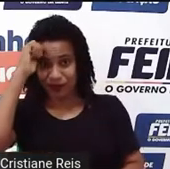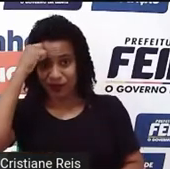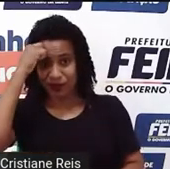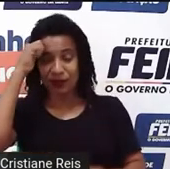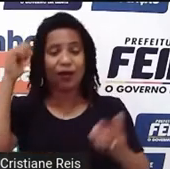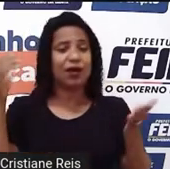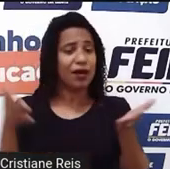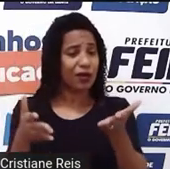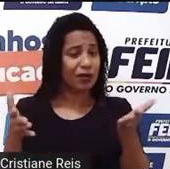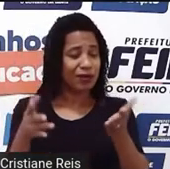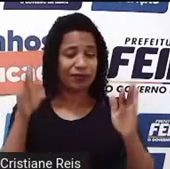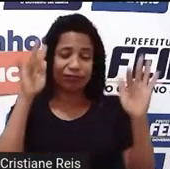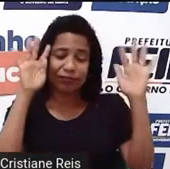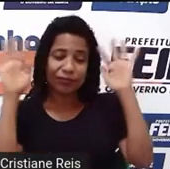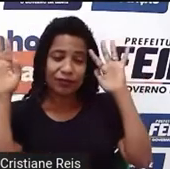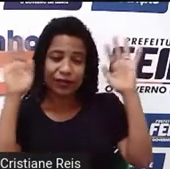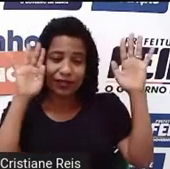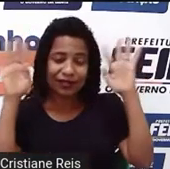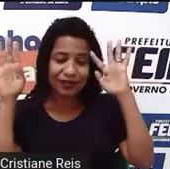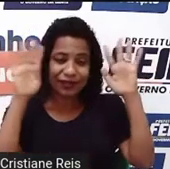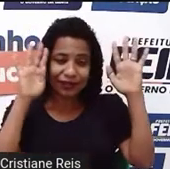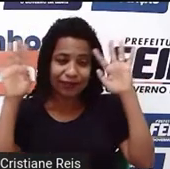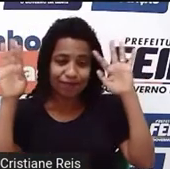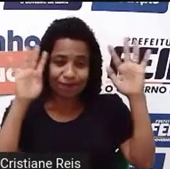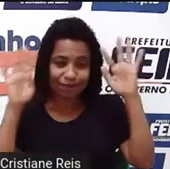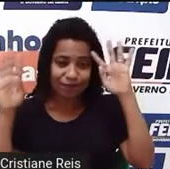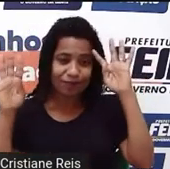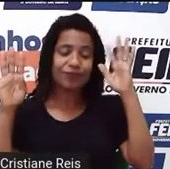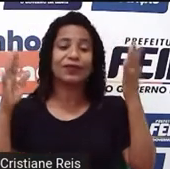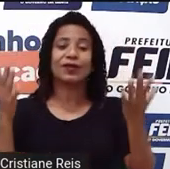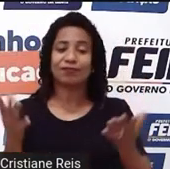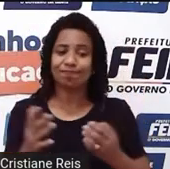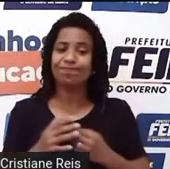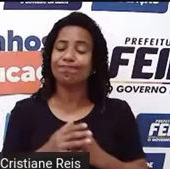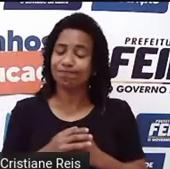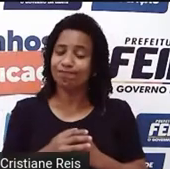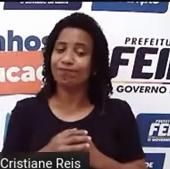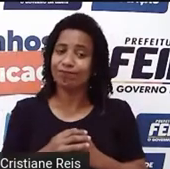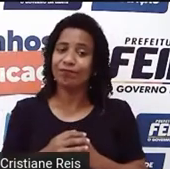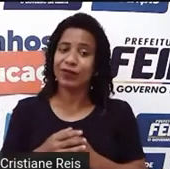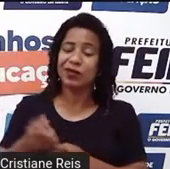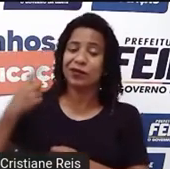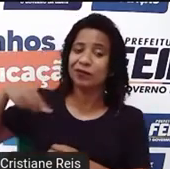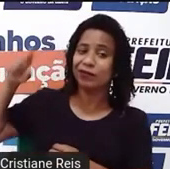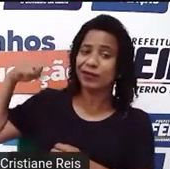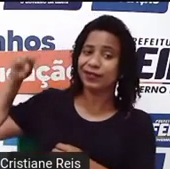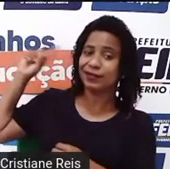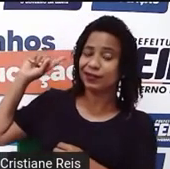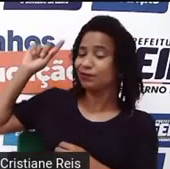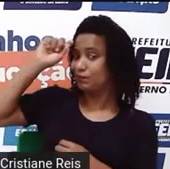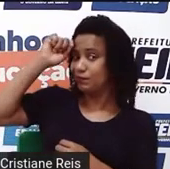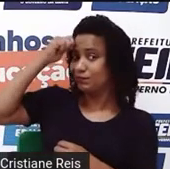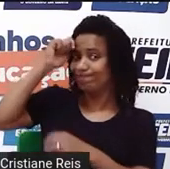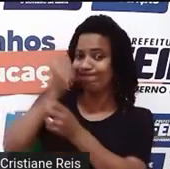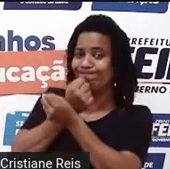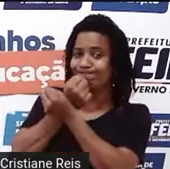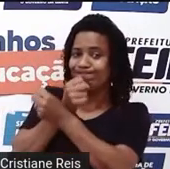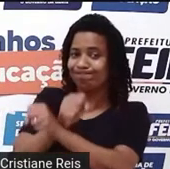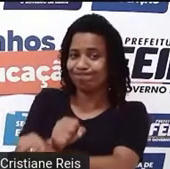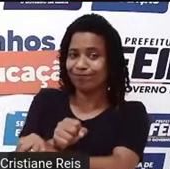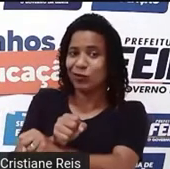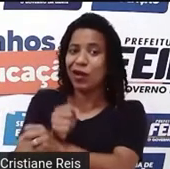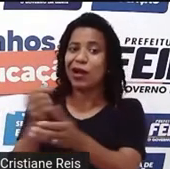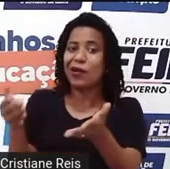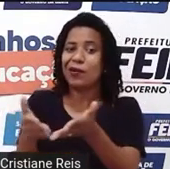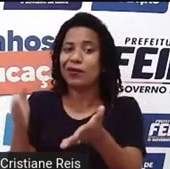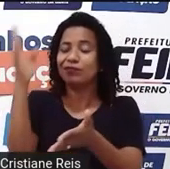momento, refletir a respeito das causas e consequências da história negra para a vida do povo